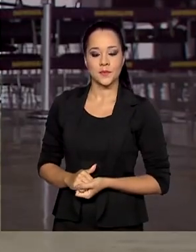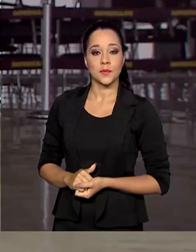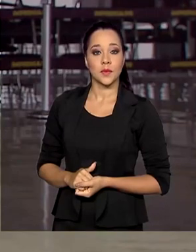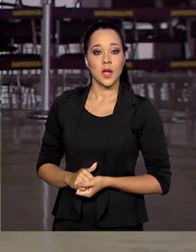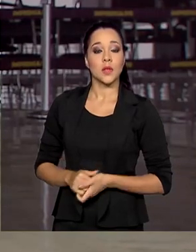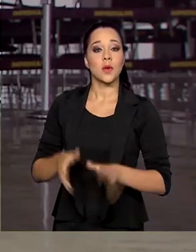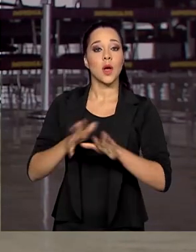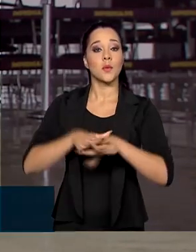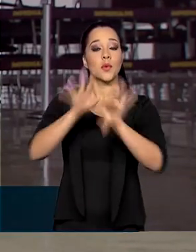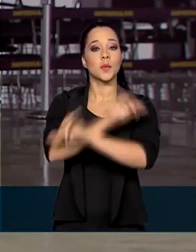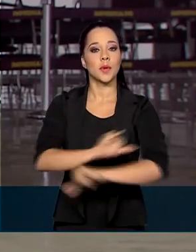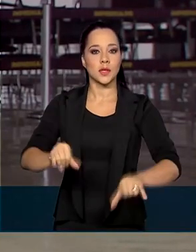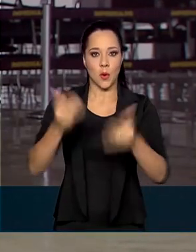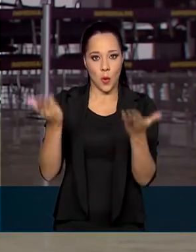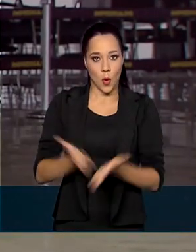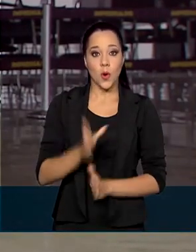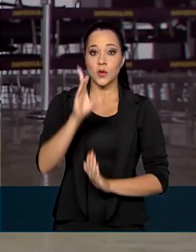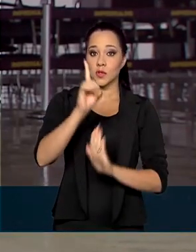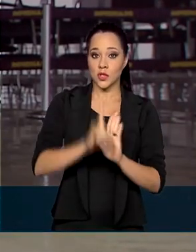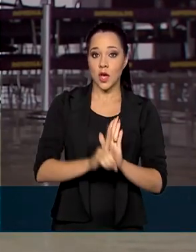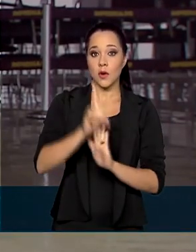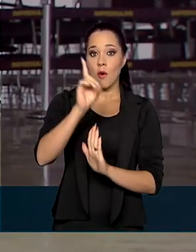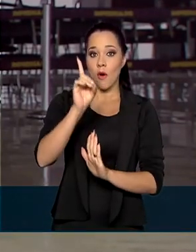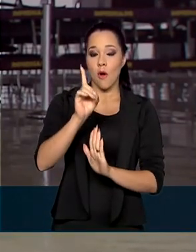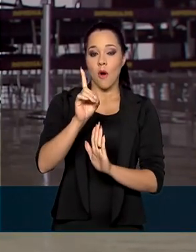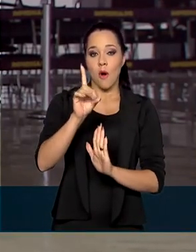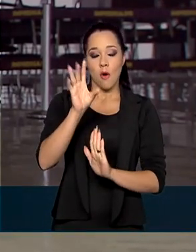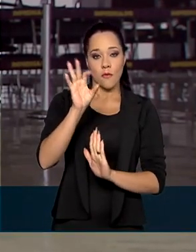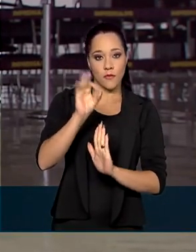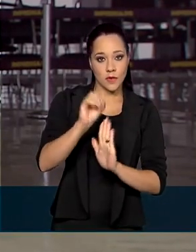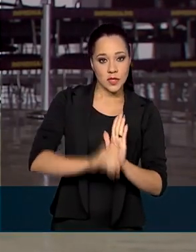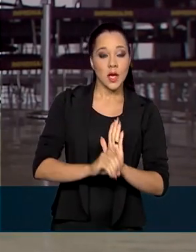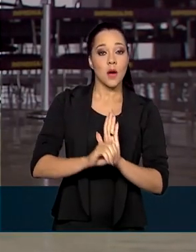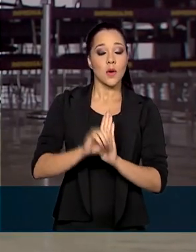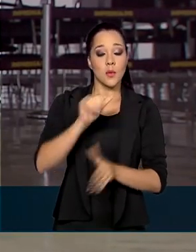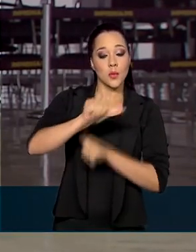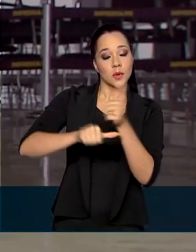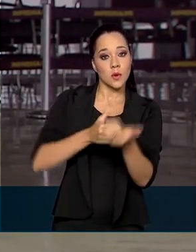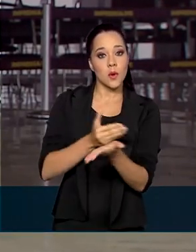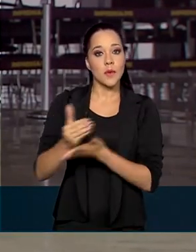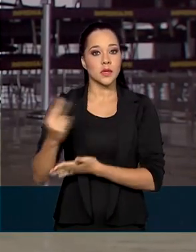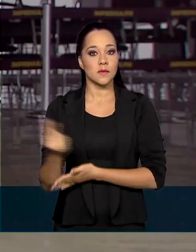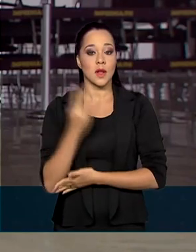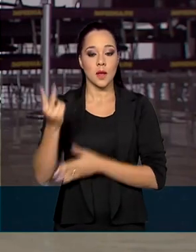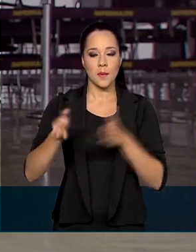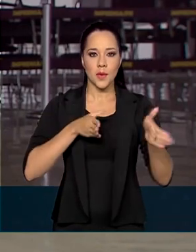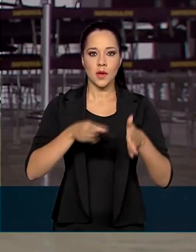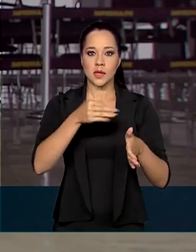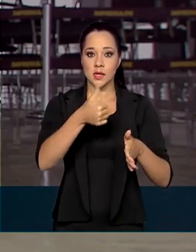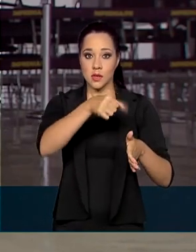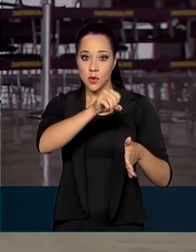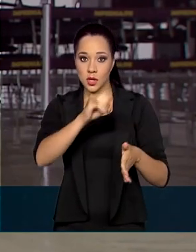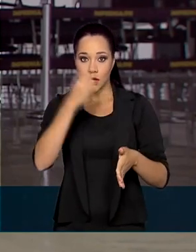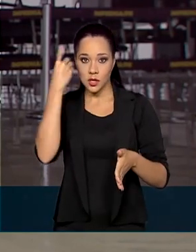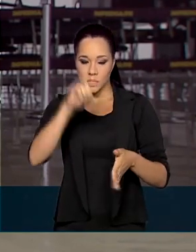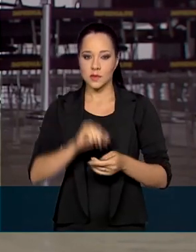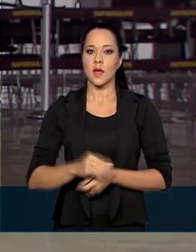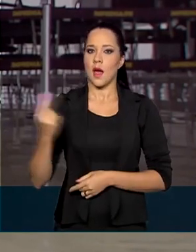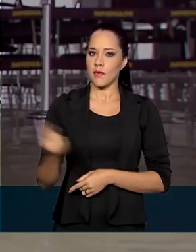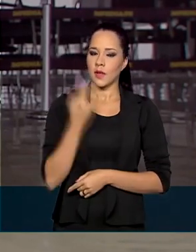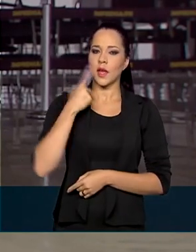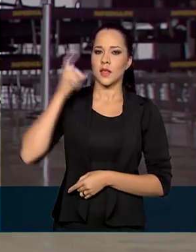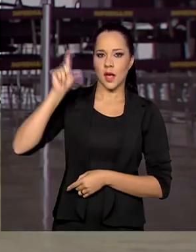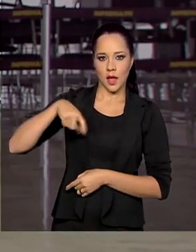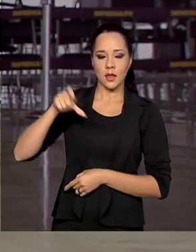A publicação saiu hoje no Diário Oficial e as mudanças começam a valer em 180 dias. A validade da carteira de